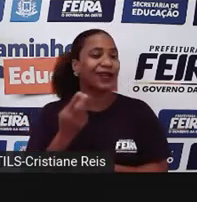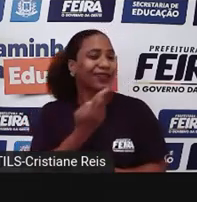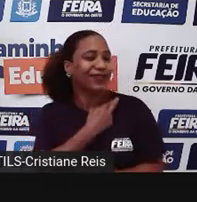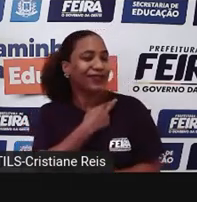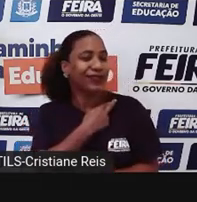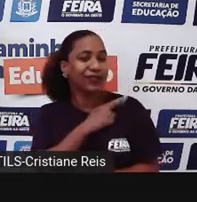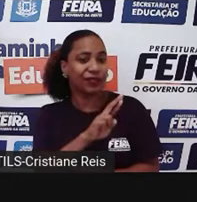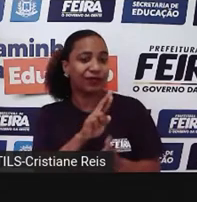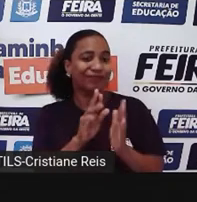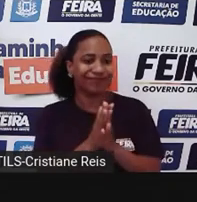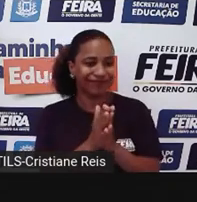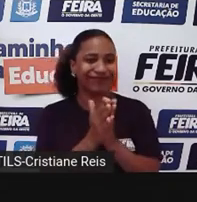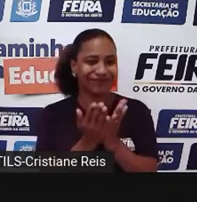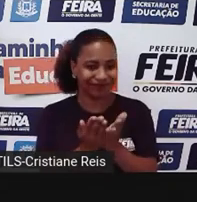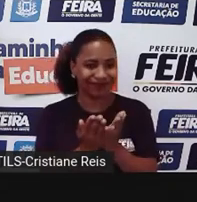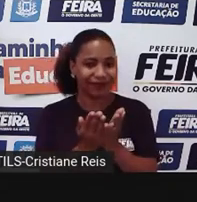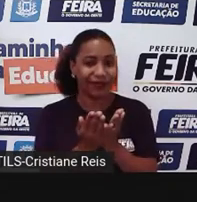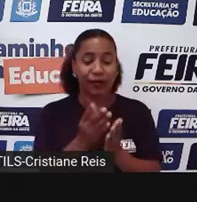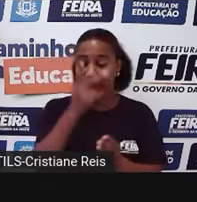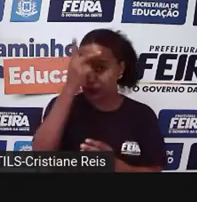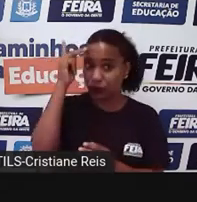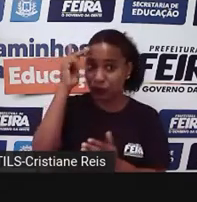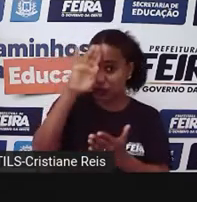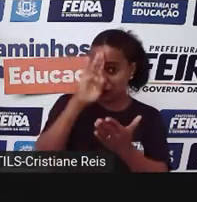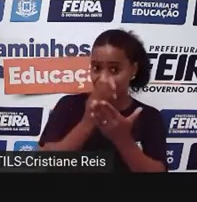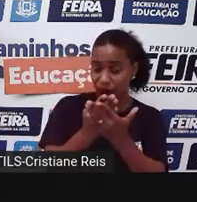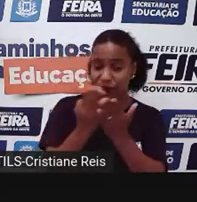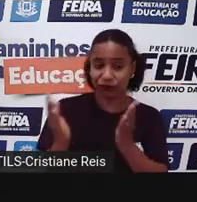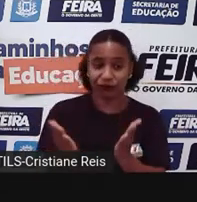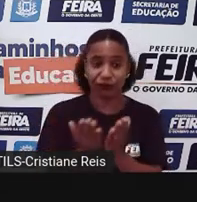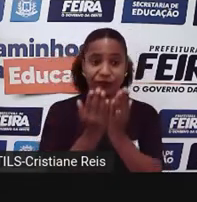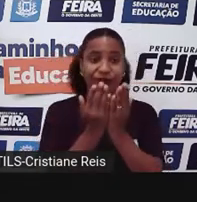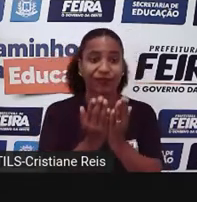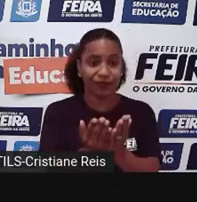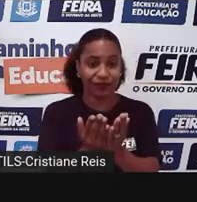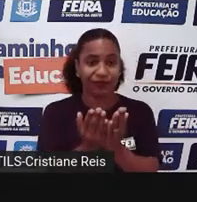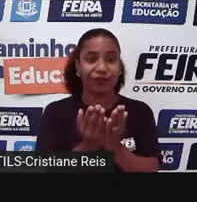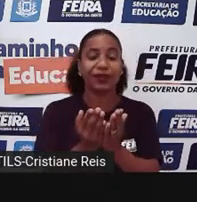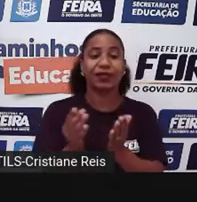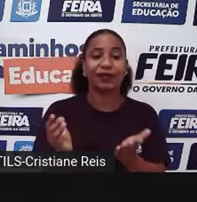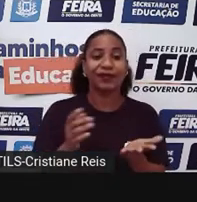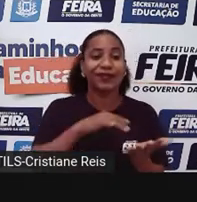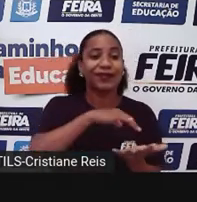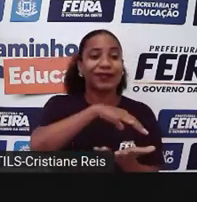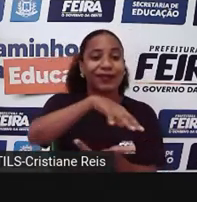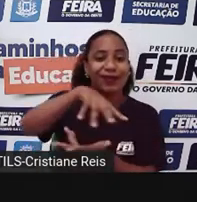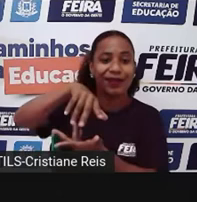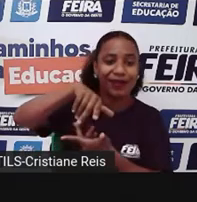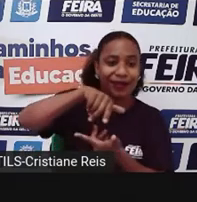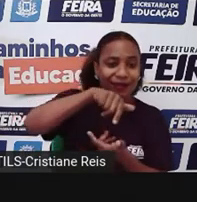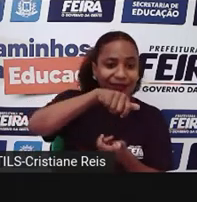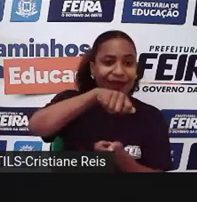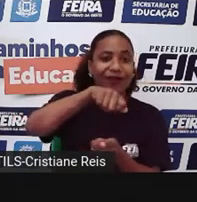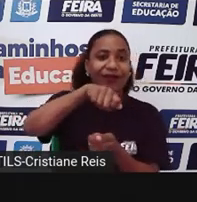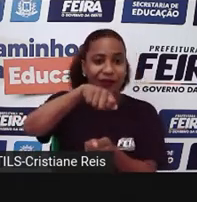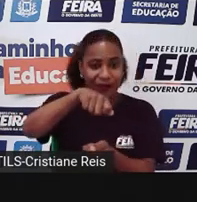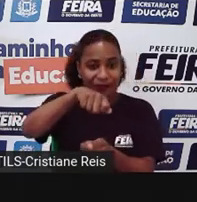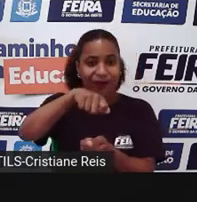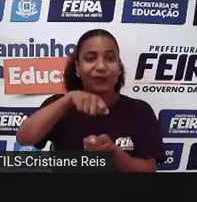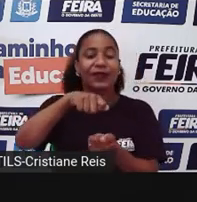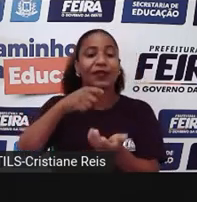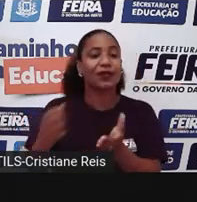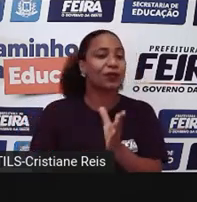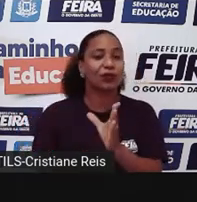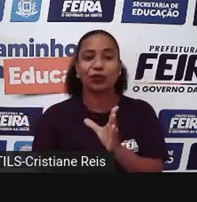história de origem, para quem é cristão, é história sobre o surgimento da terra, do mundo, a